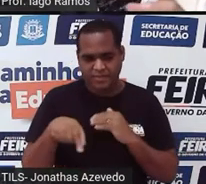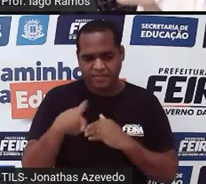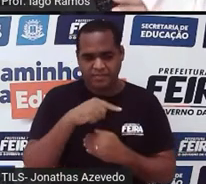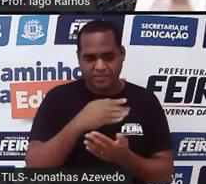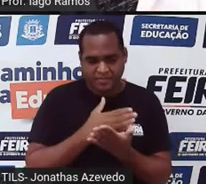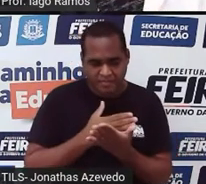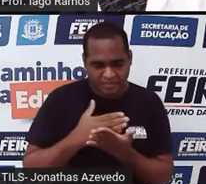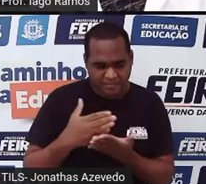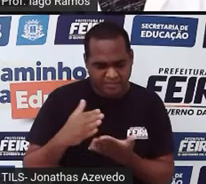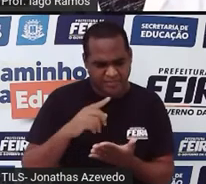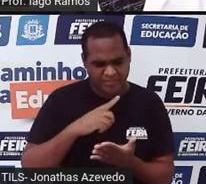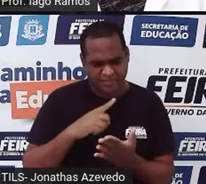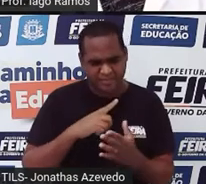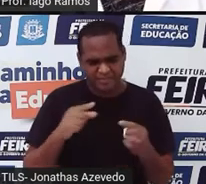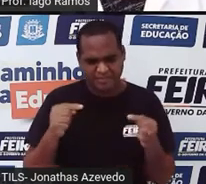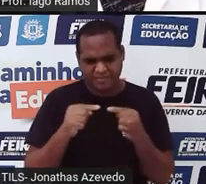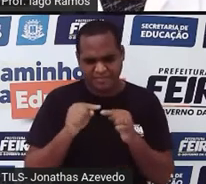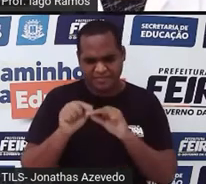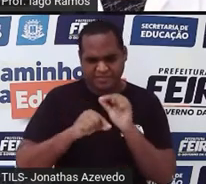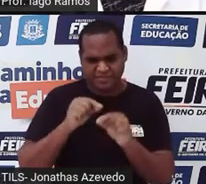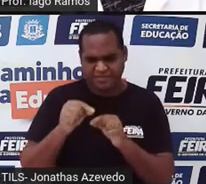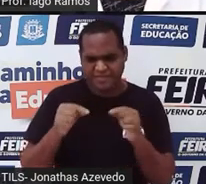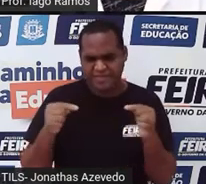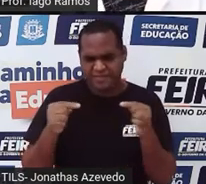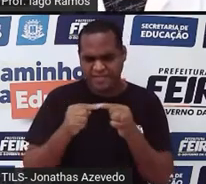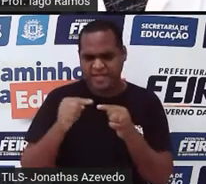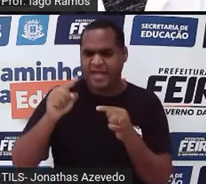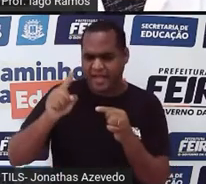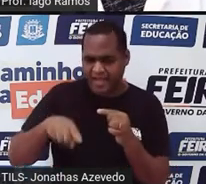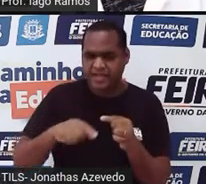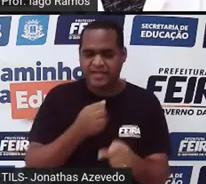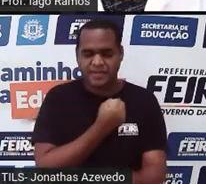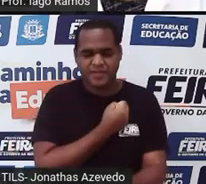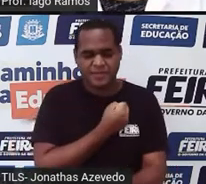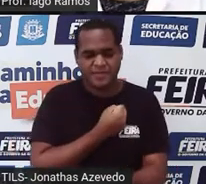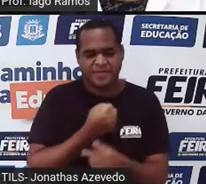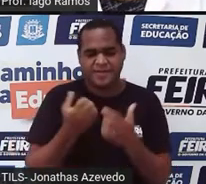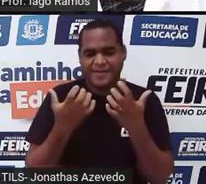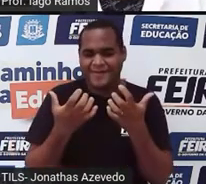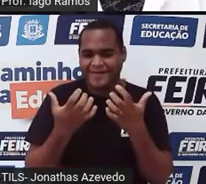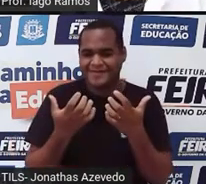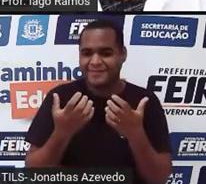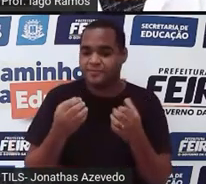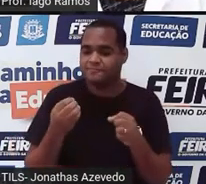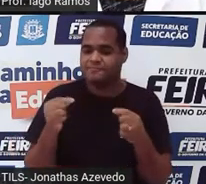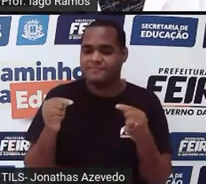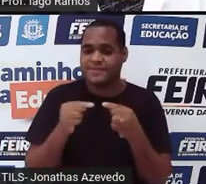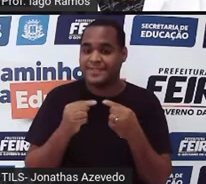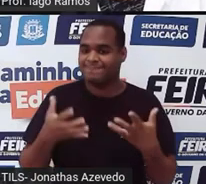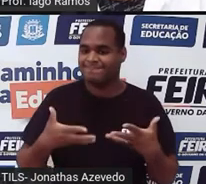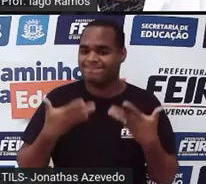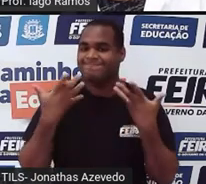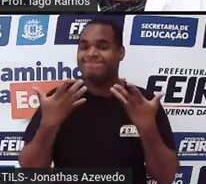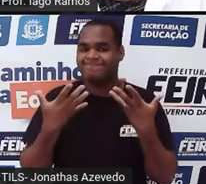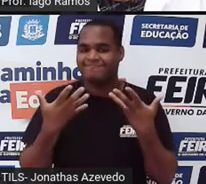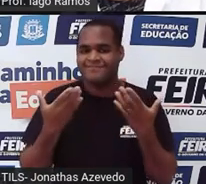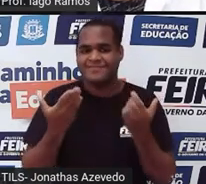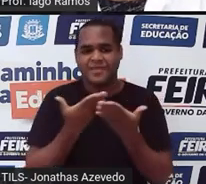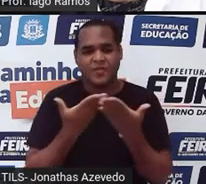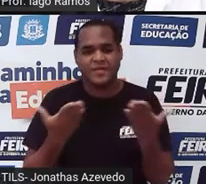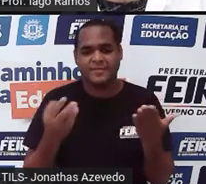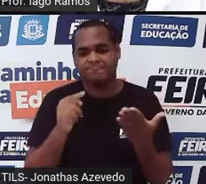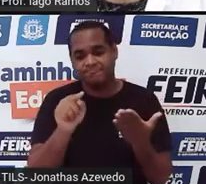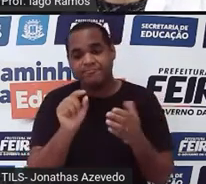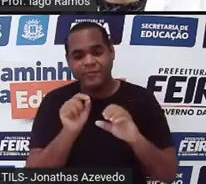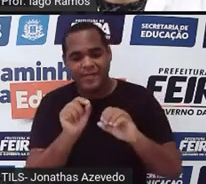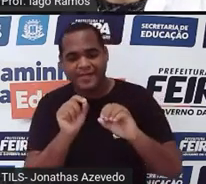nessa coisa que a gente precisa chegar da sequência numérica, eu queria trazer um pouquinho de humor para aqui, para a nossa aula, tá bom?